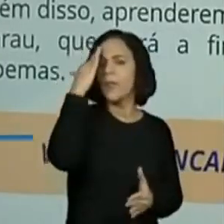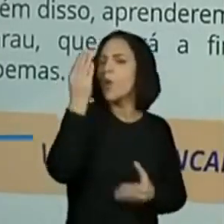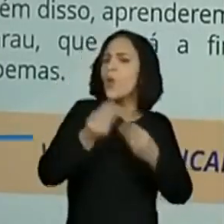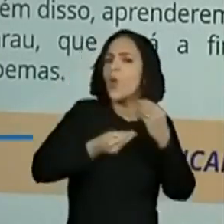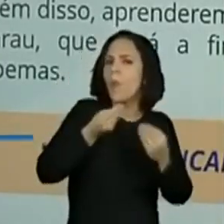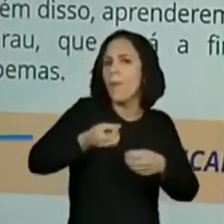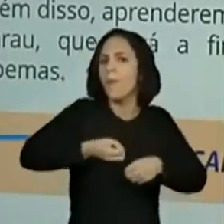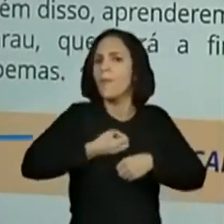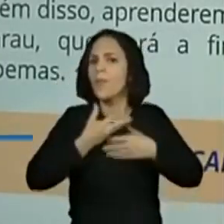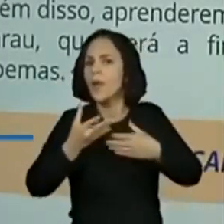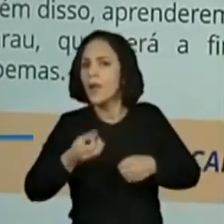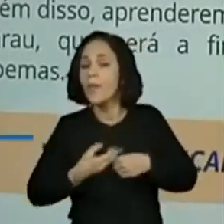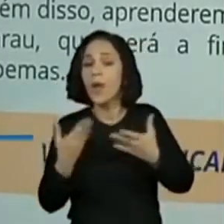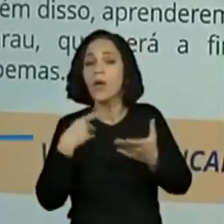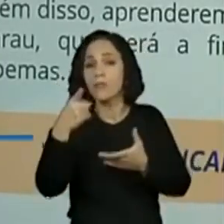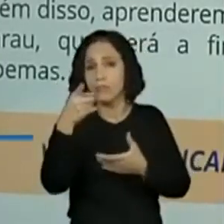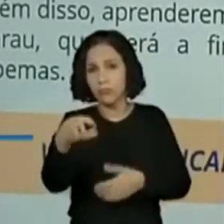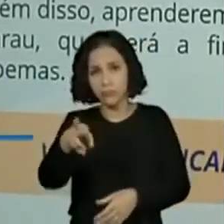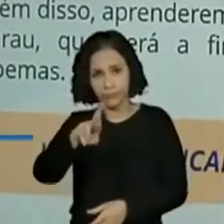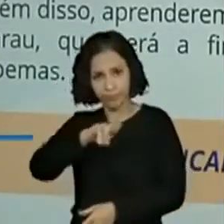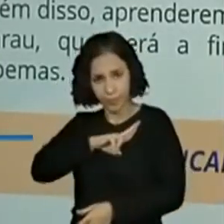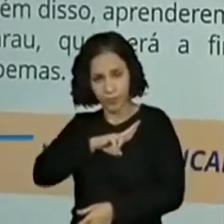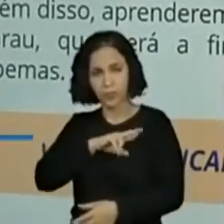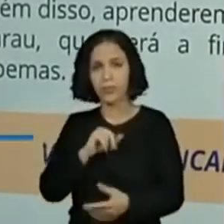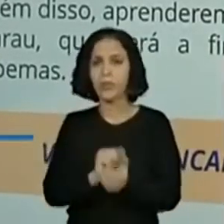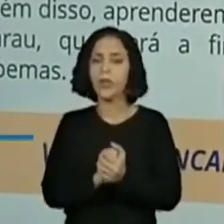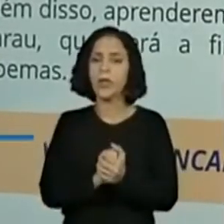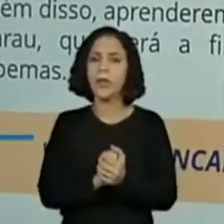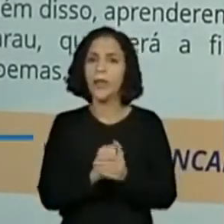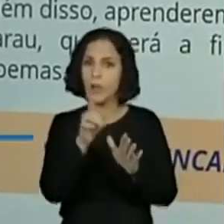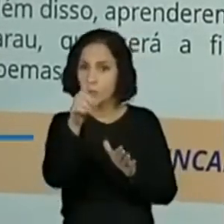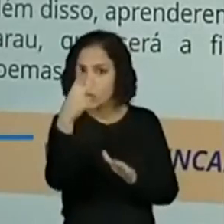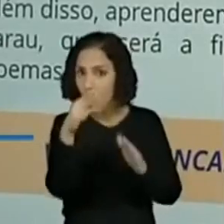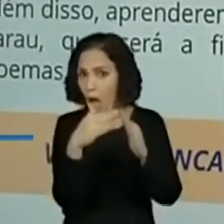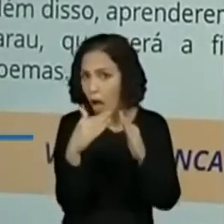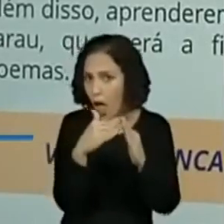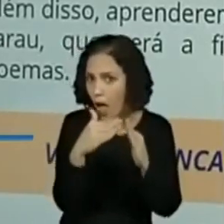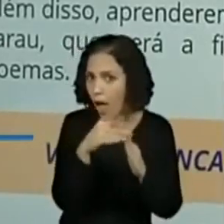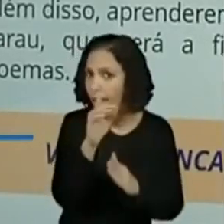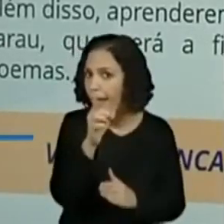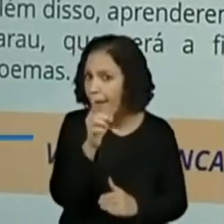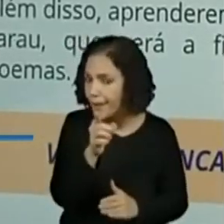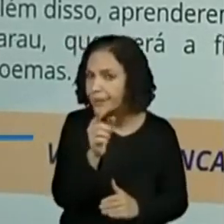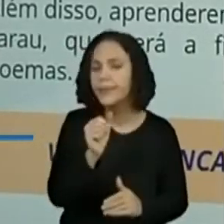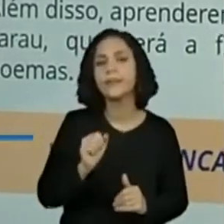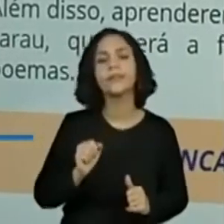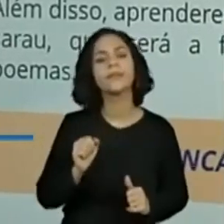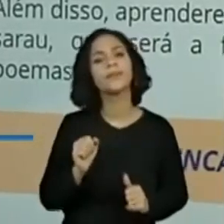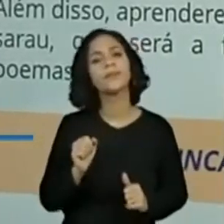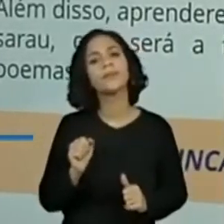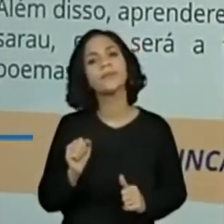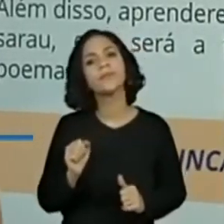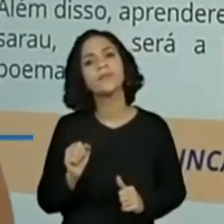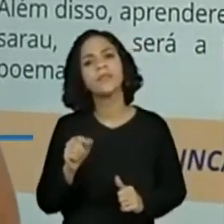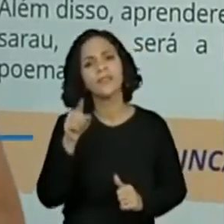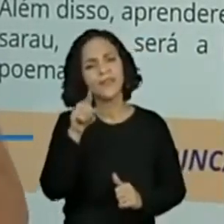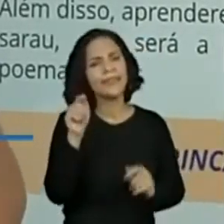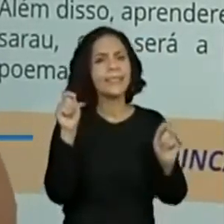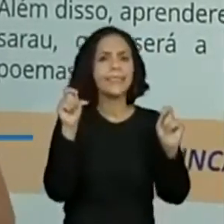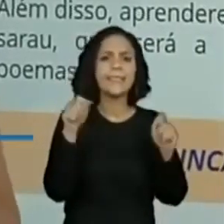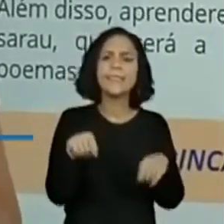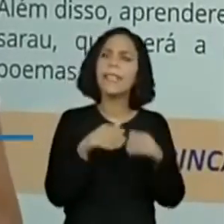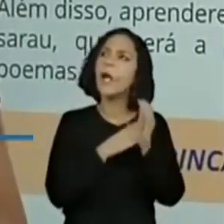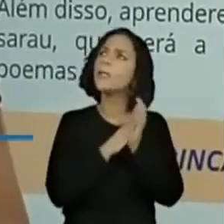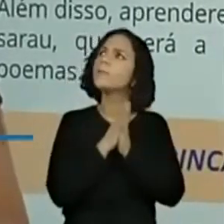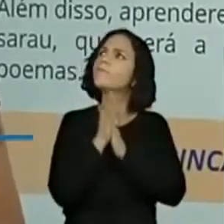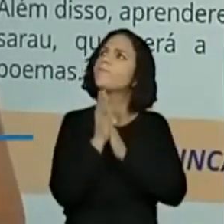poemas, primeiro eu quero saber de vocês. Se vocês, aí de casa, presta atenção, vocês poderiam